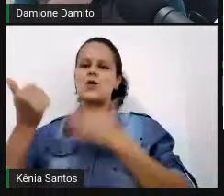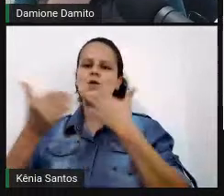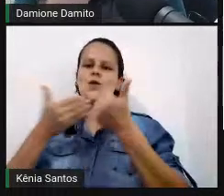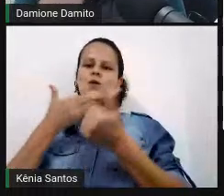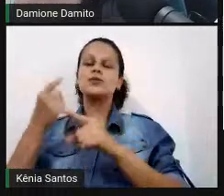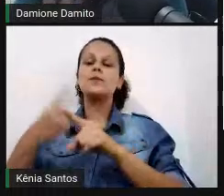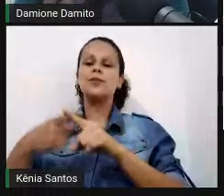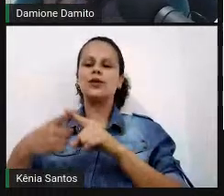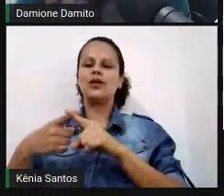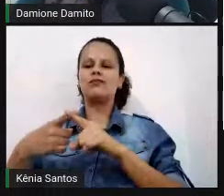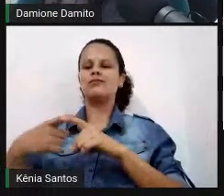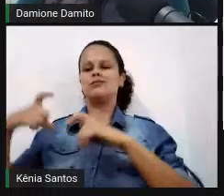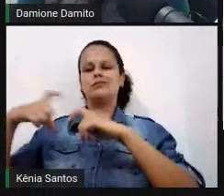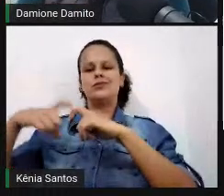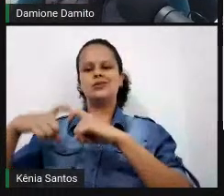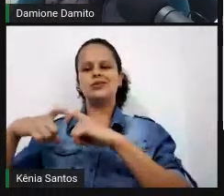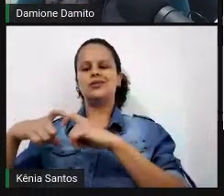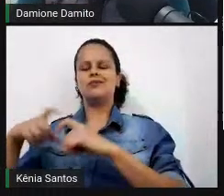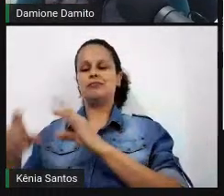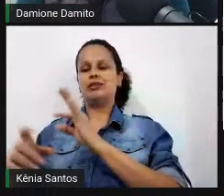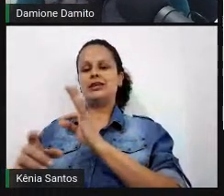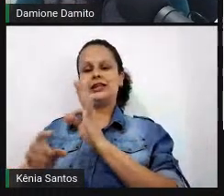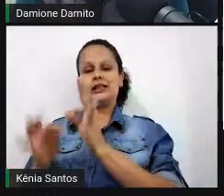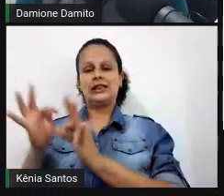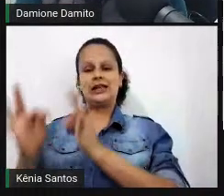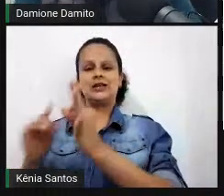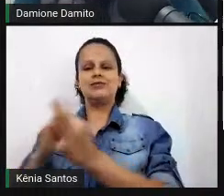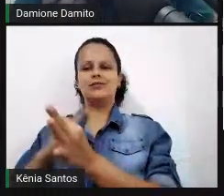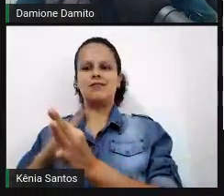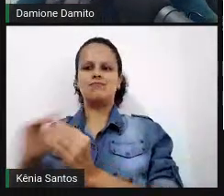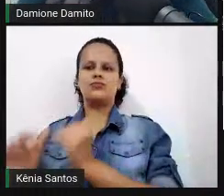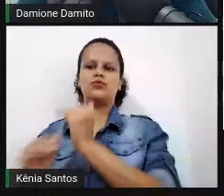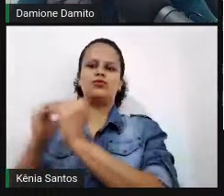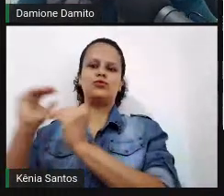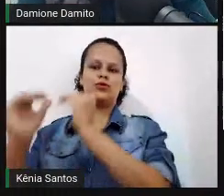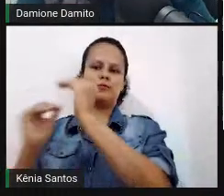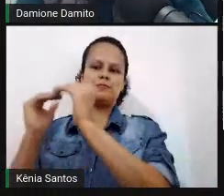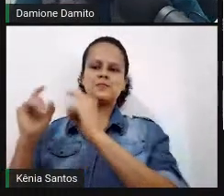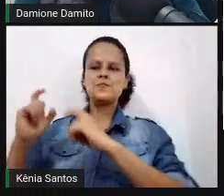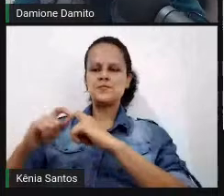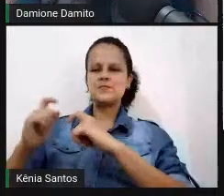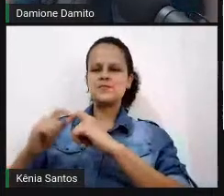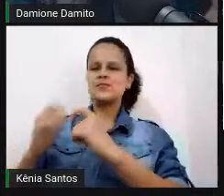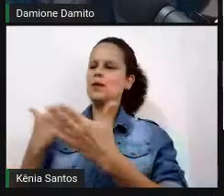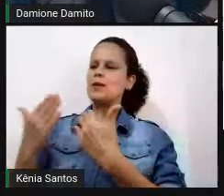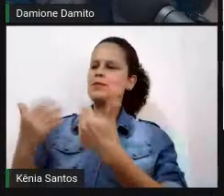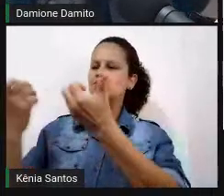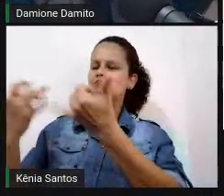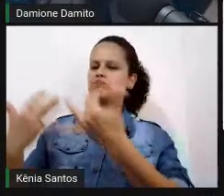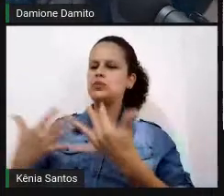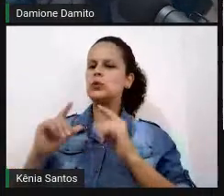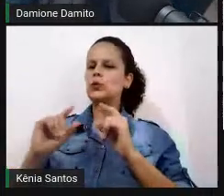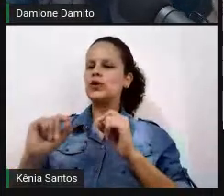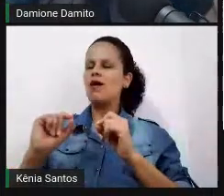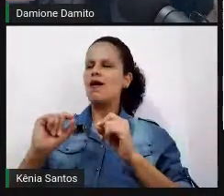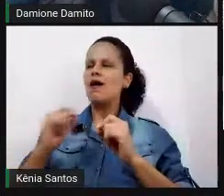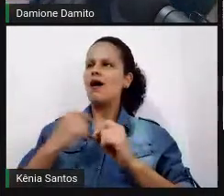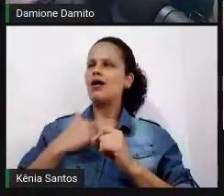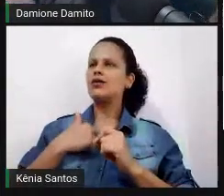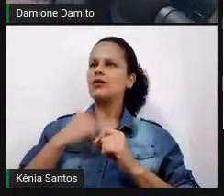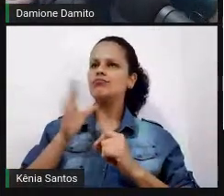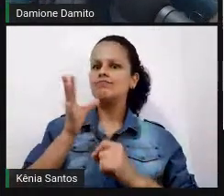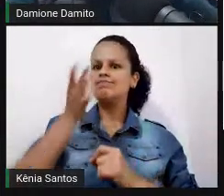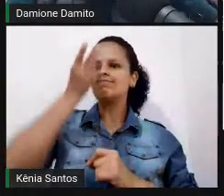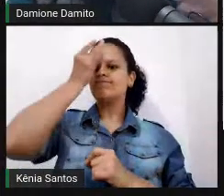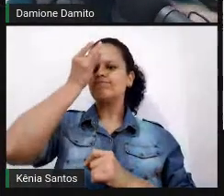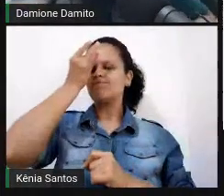E o que me chamou a atenção é que ela comentou, ela falou uma frase de bastante efeito que isso ecoou na minha cabeça e eu gostaria de